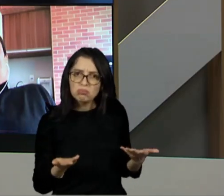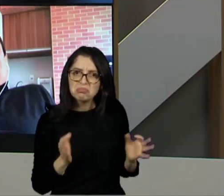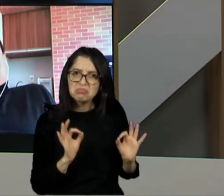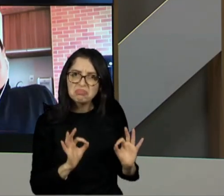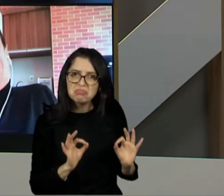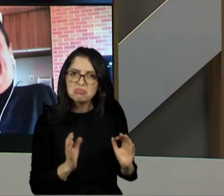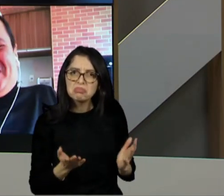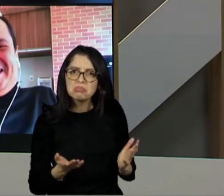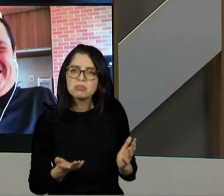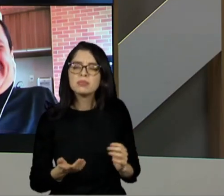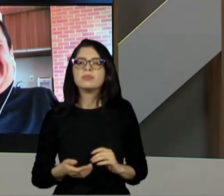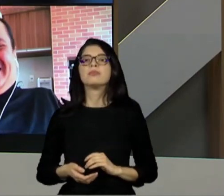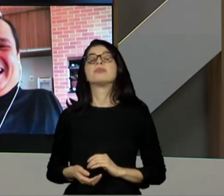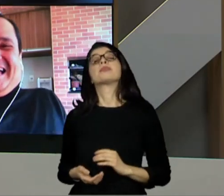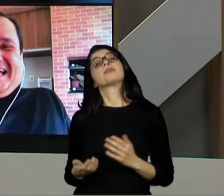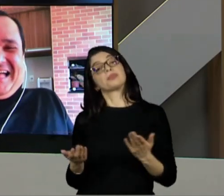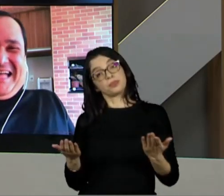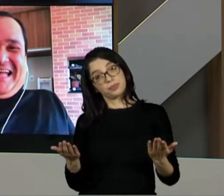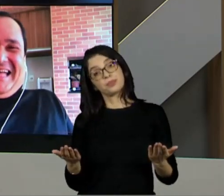Uau!